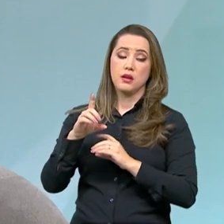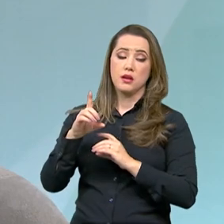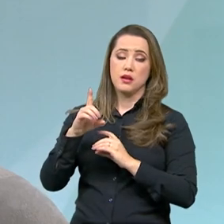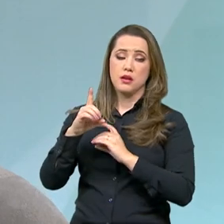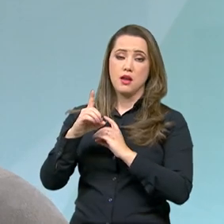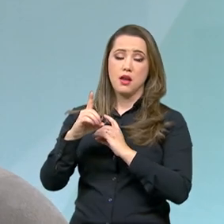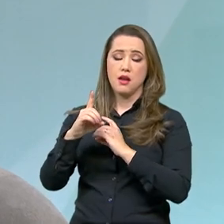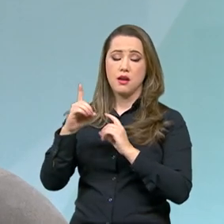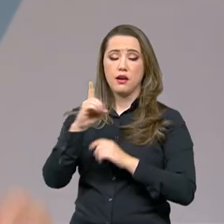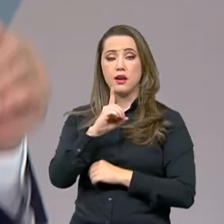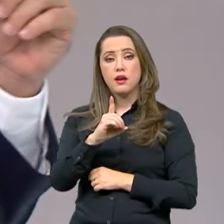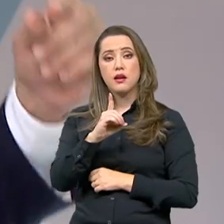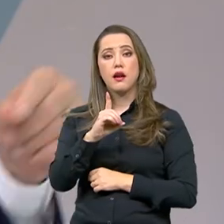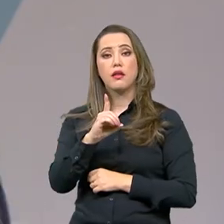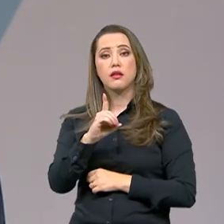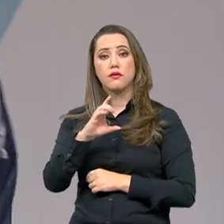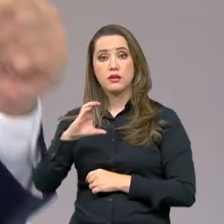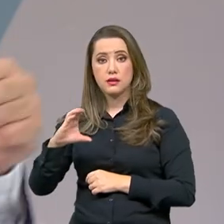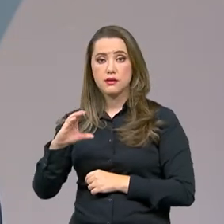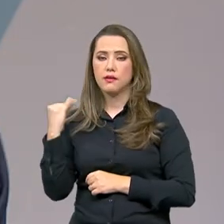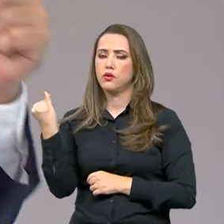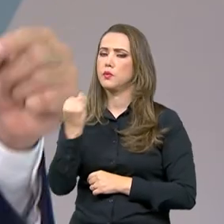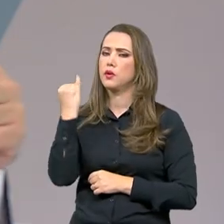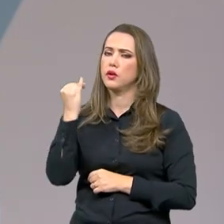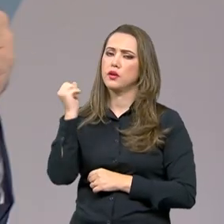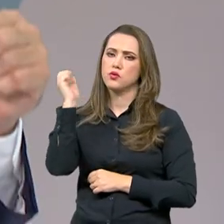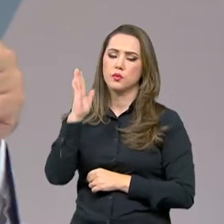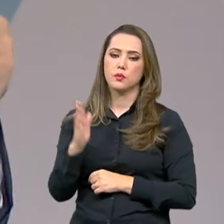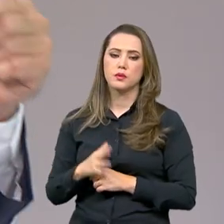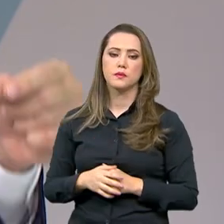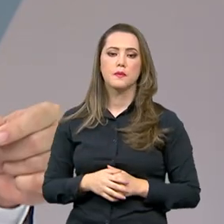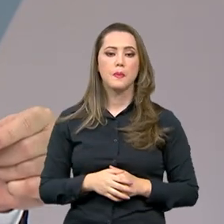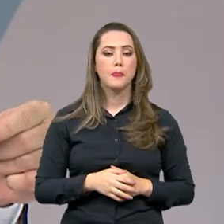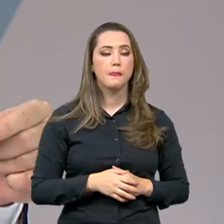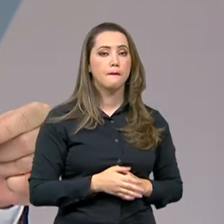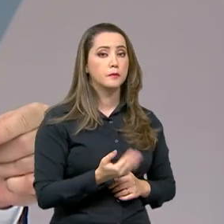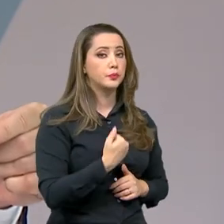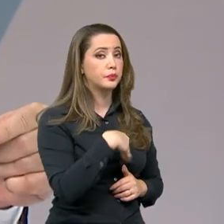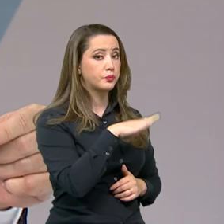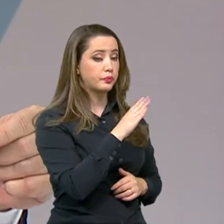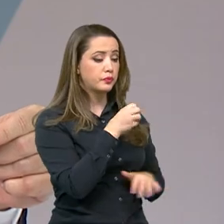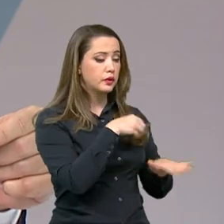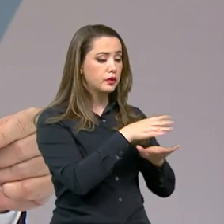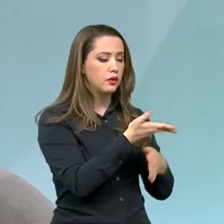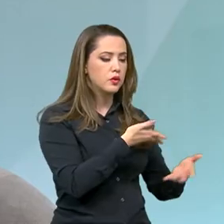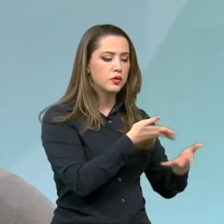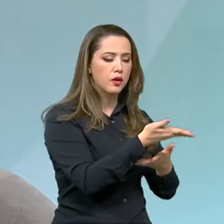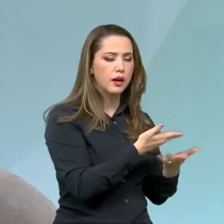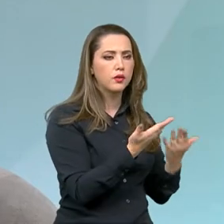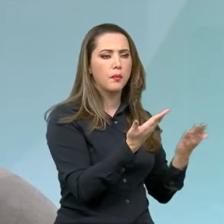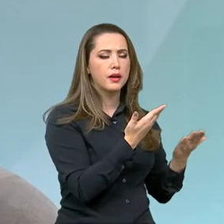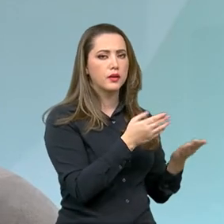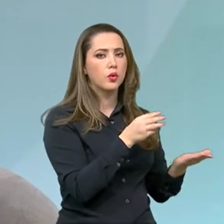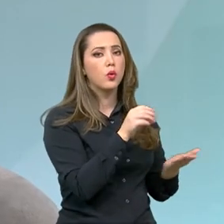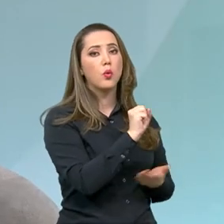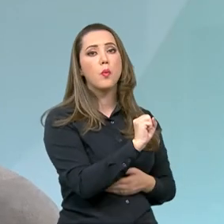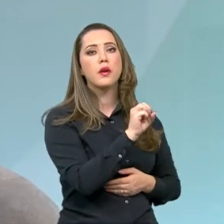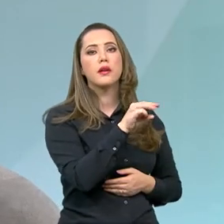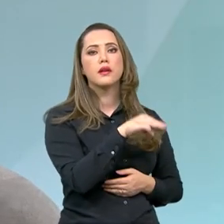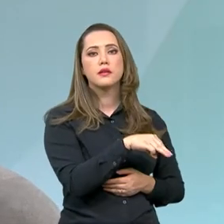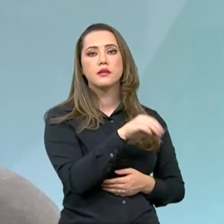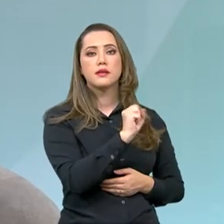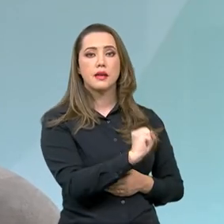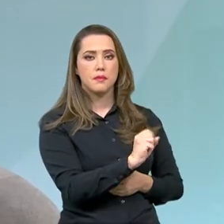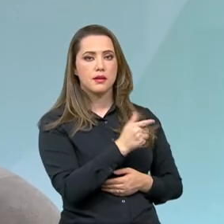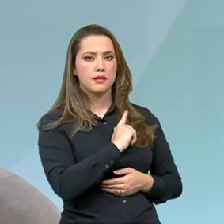patamar a nível mundial. E vão ter mais informações sendo trocadas do que o SMS que existe hoje. Perfeito. O SMS ainda